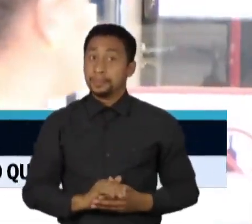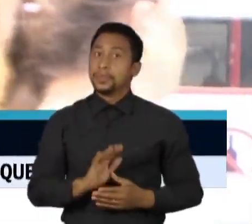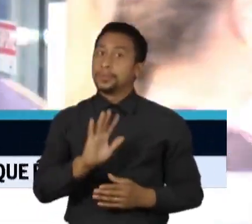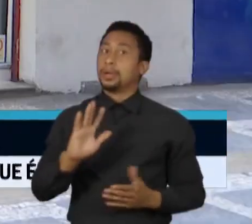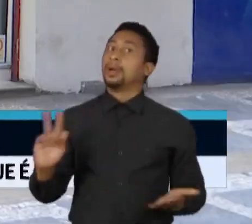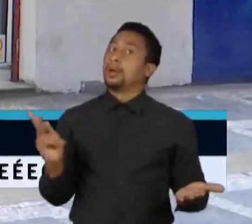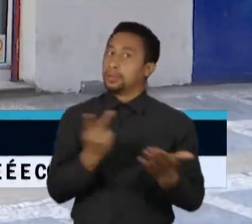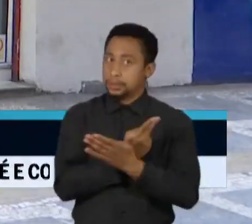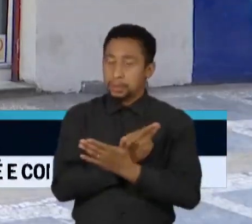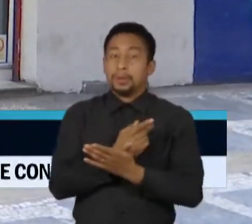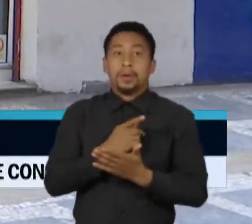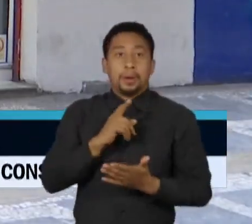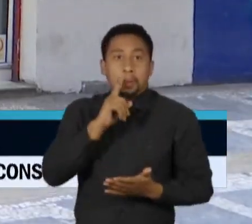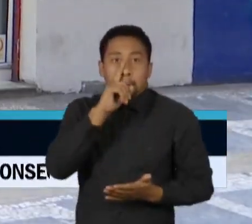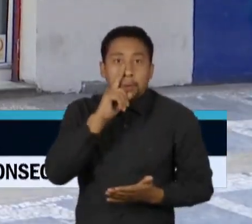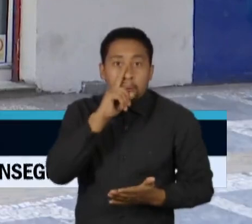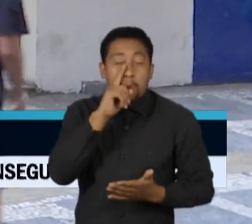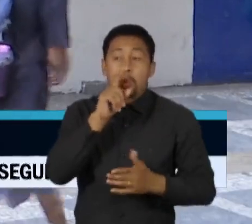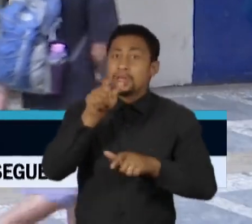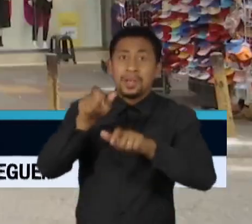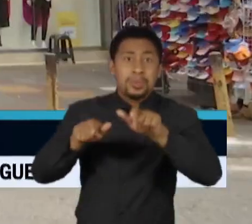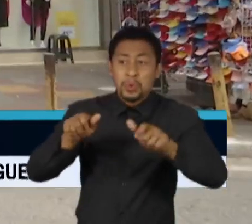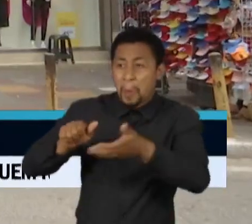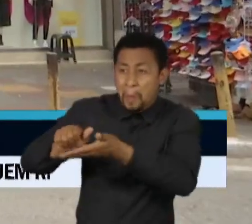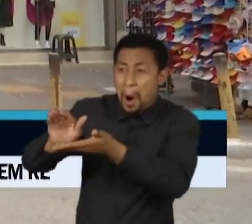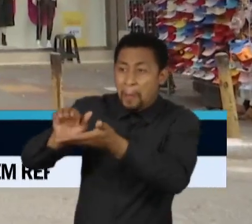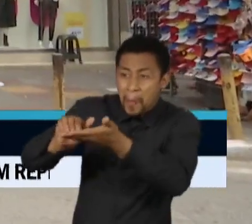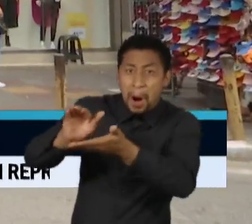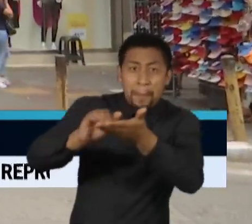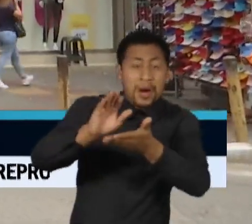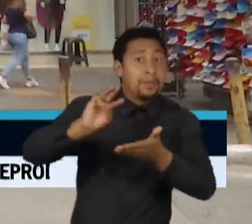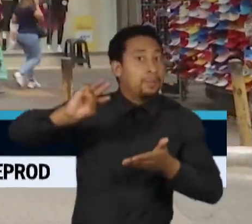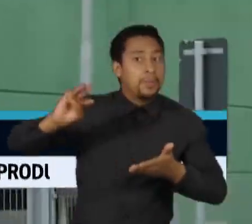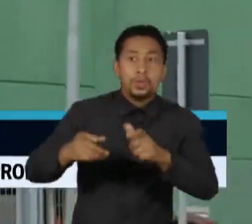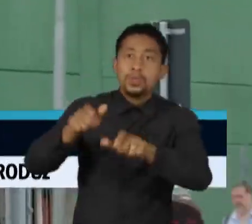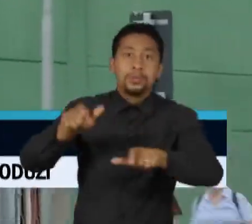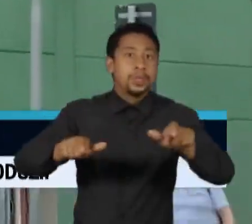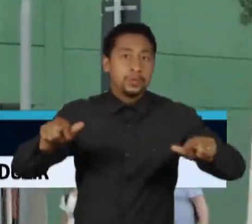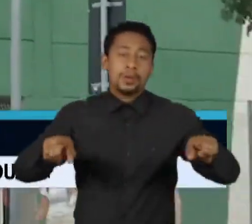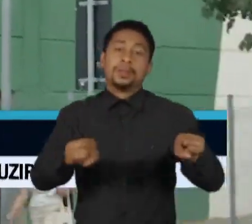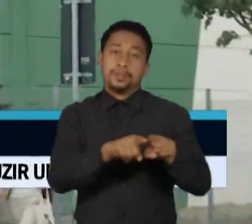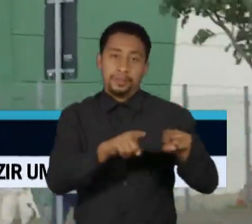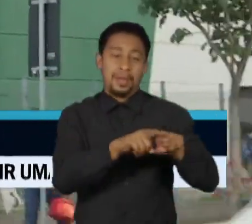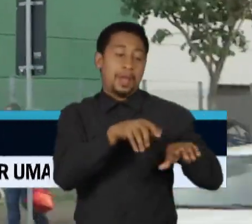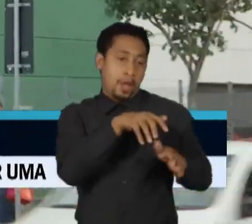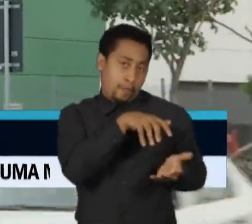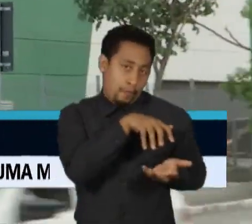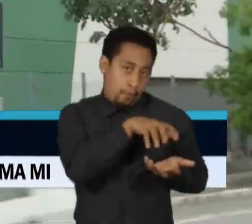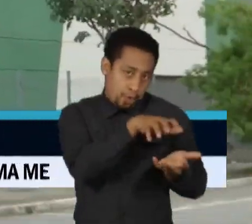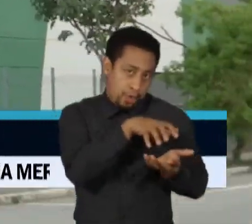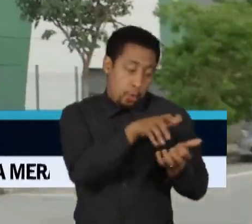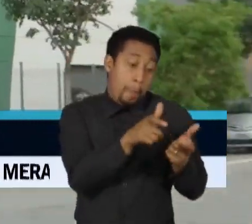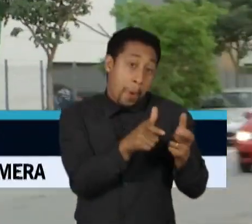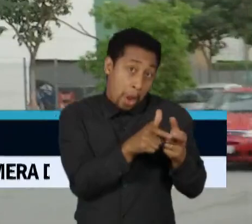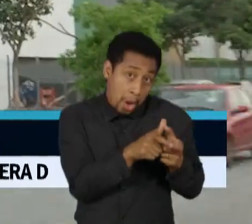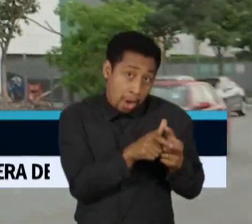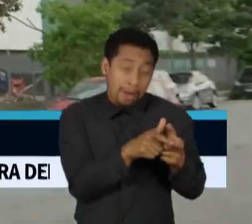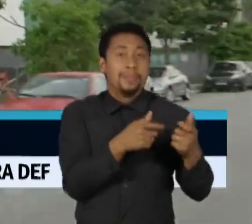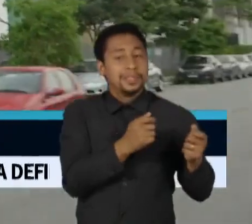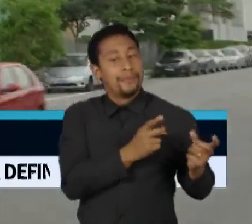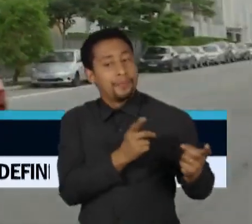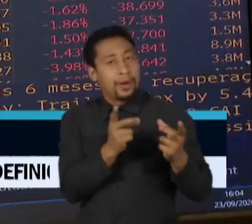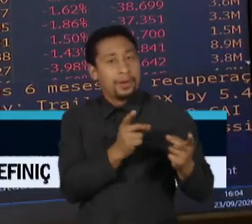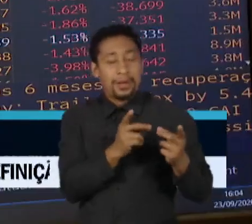milhares de empregos, ameaça a sobrevivência dos pequenos fornecedores que dependem dos gigantes do